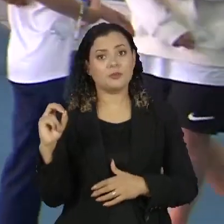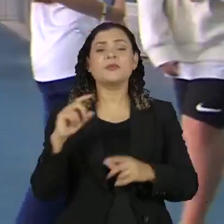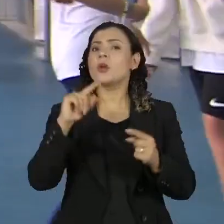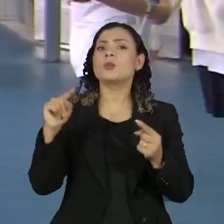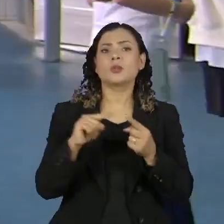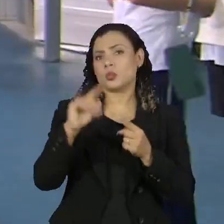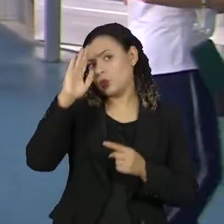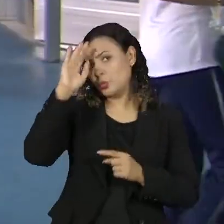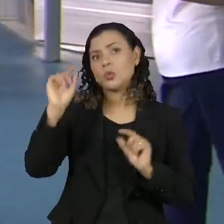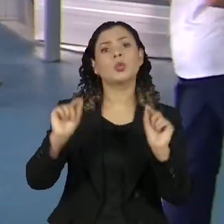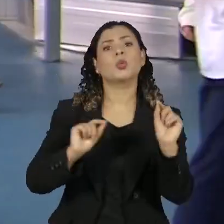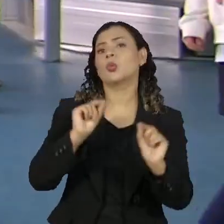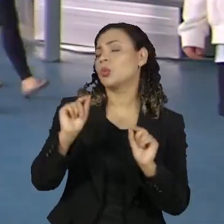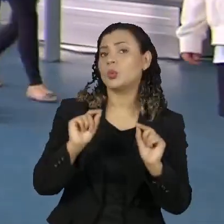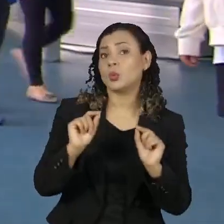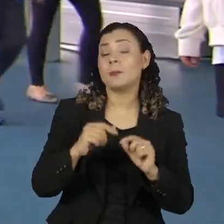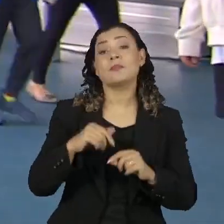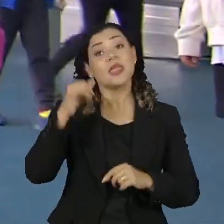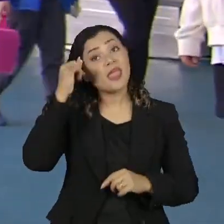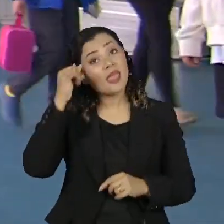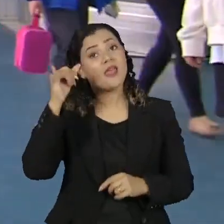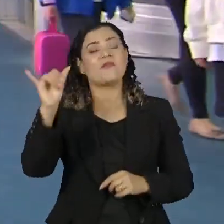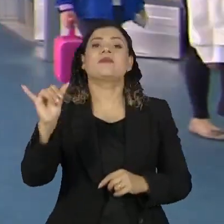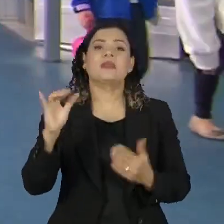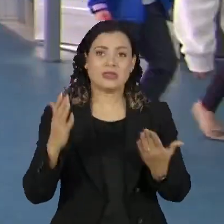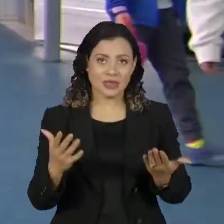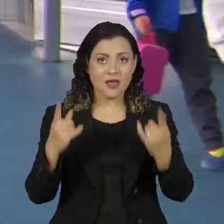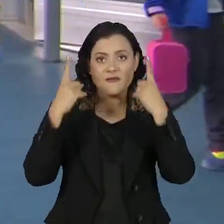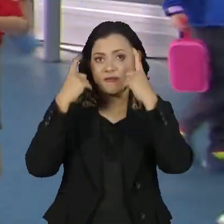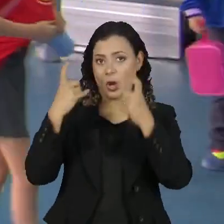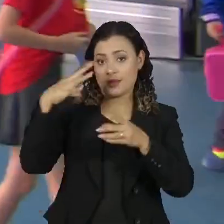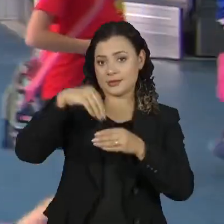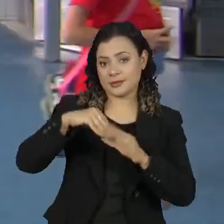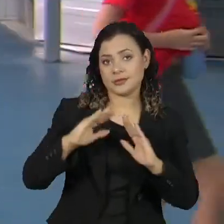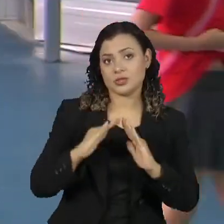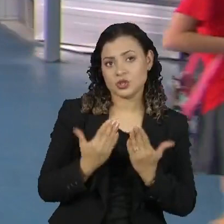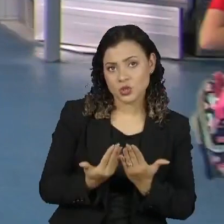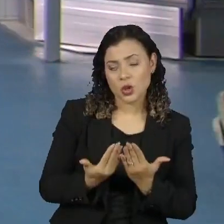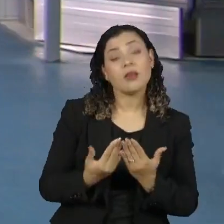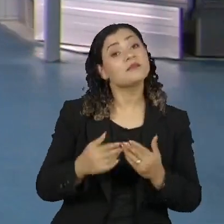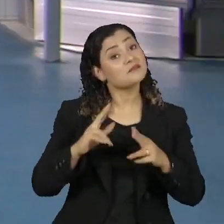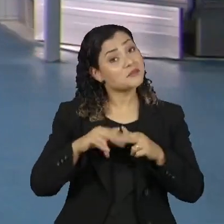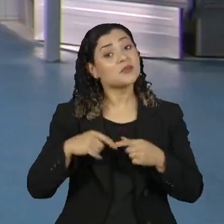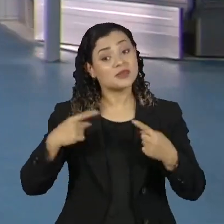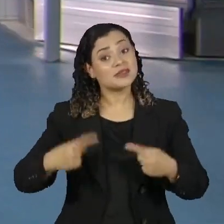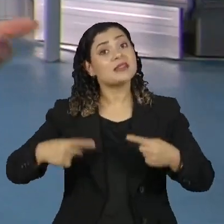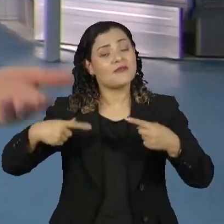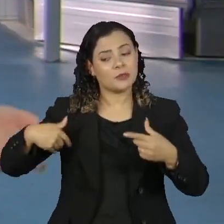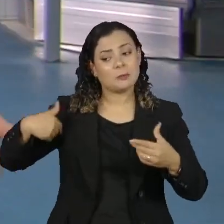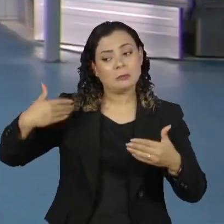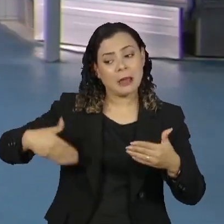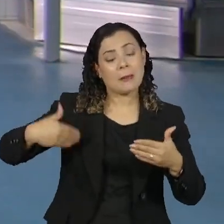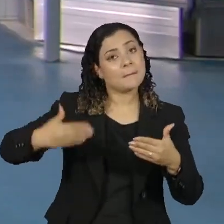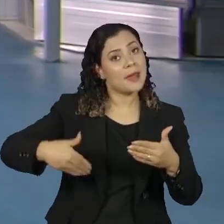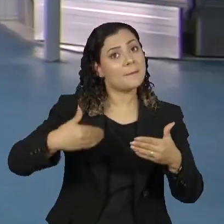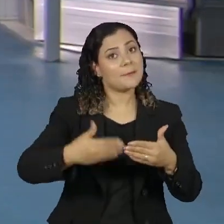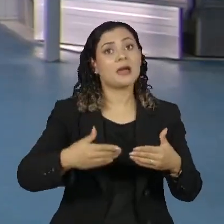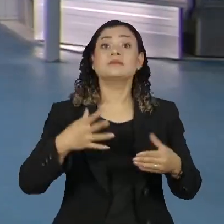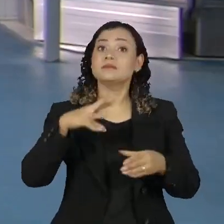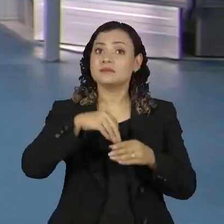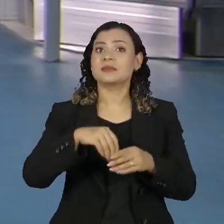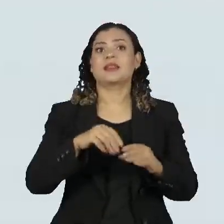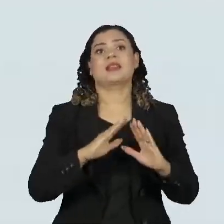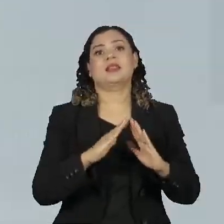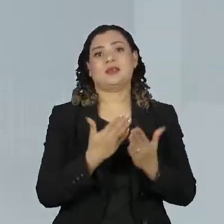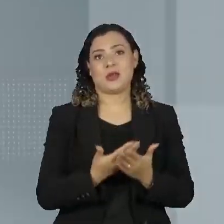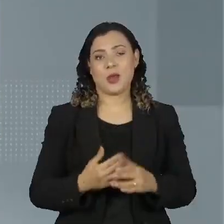objetivos é prevenir e enfrentar situações de violência, que tem se tornado um desafio cada vez maior na visão de